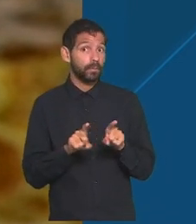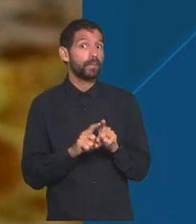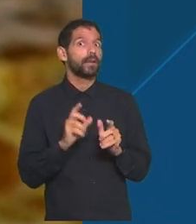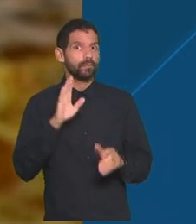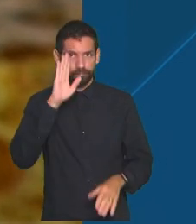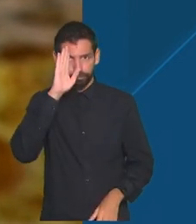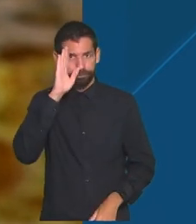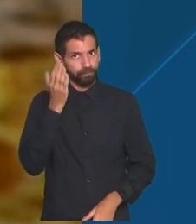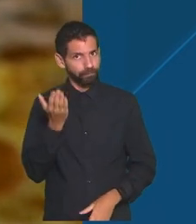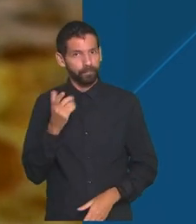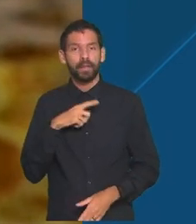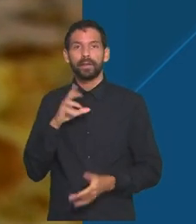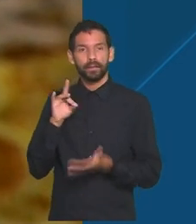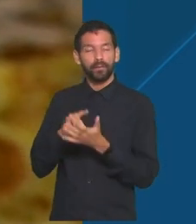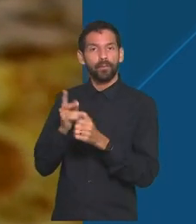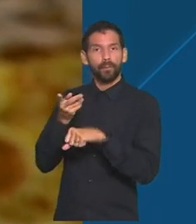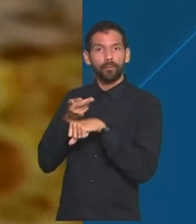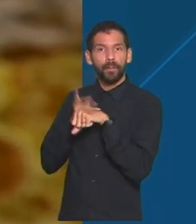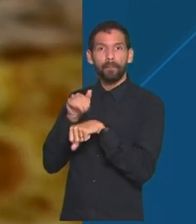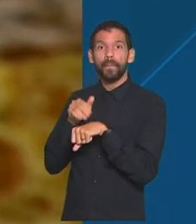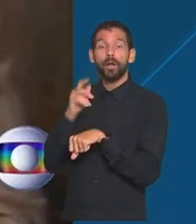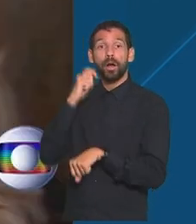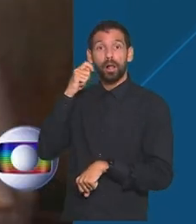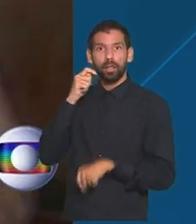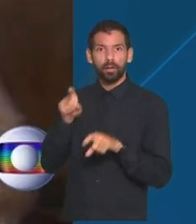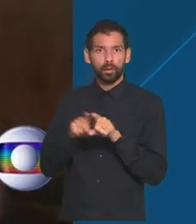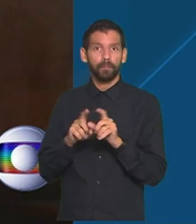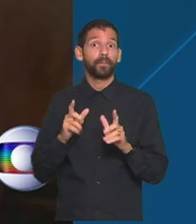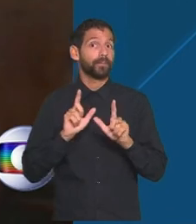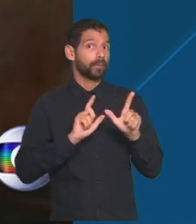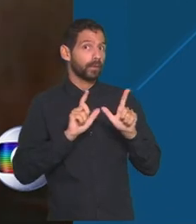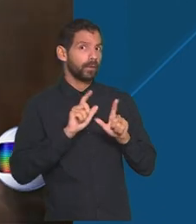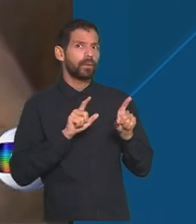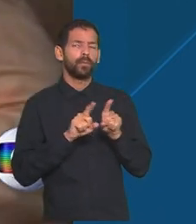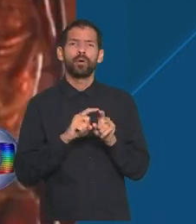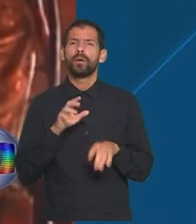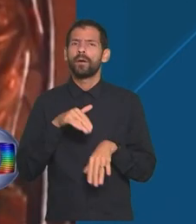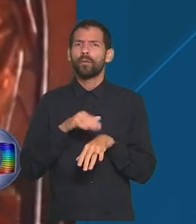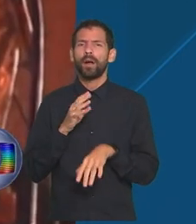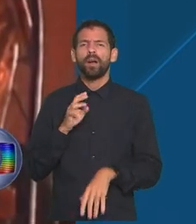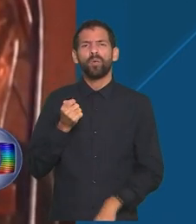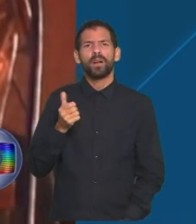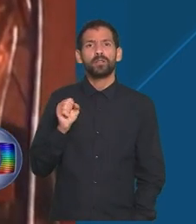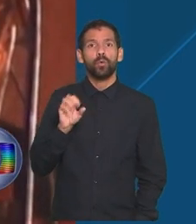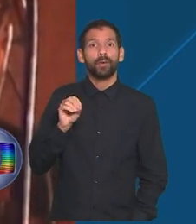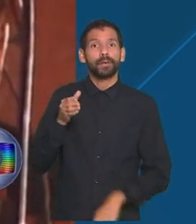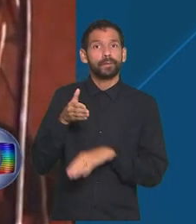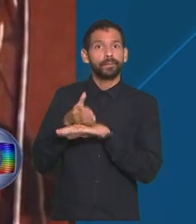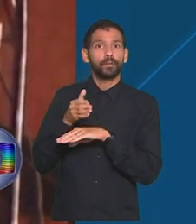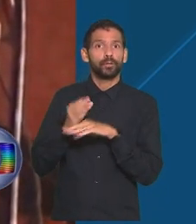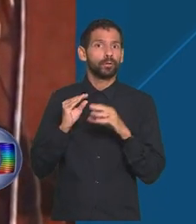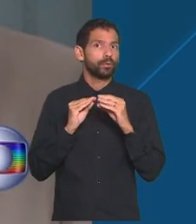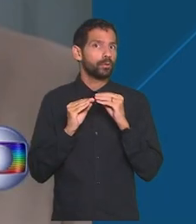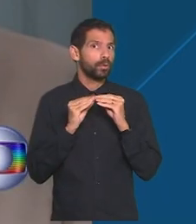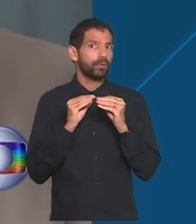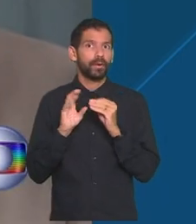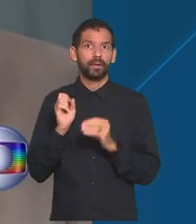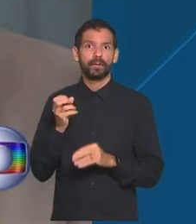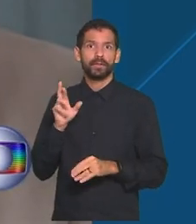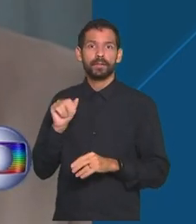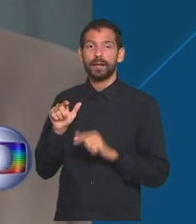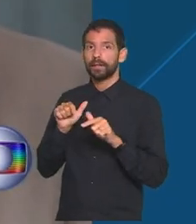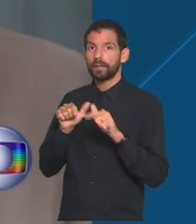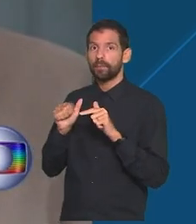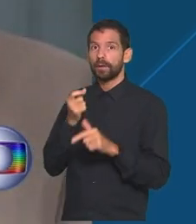principal e recebeu um prêmio como melhor ator. Na televisão, foram quase 80 participações em novelas, séries e